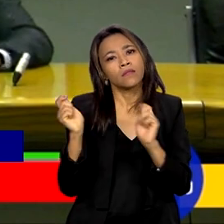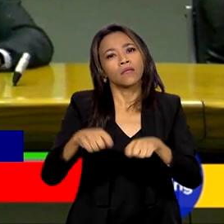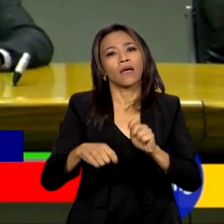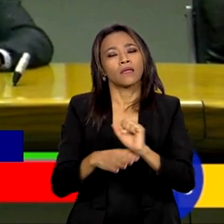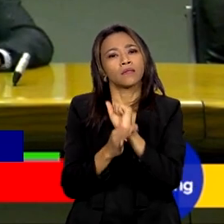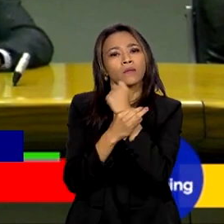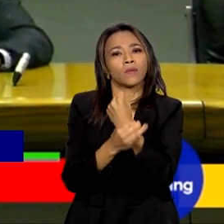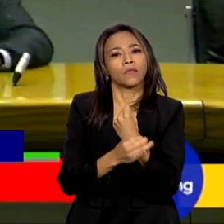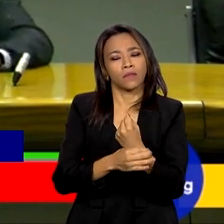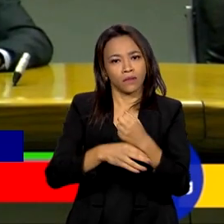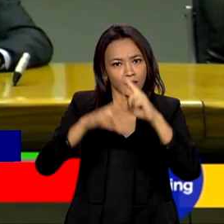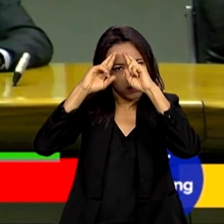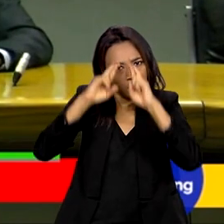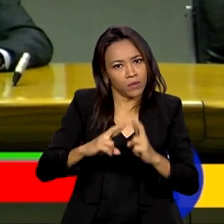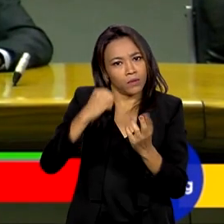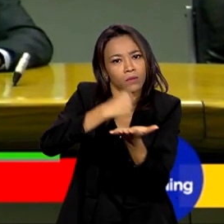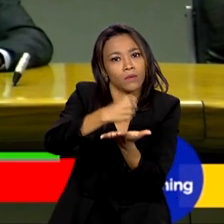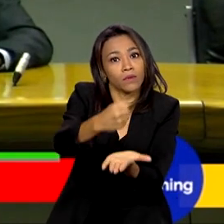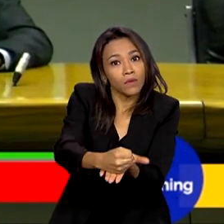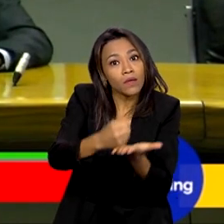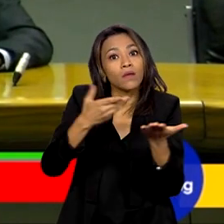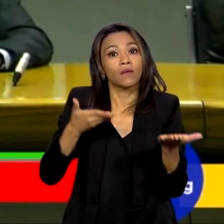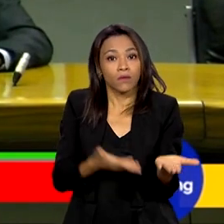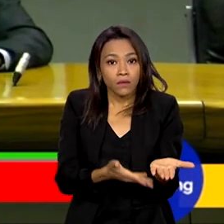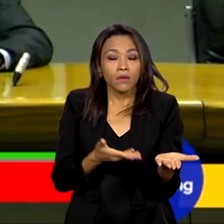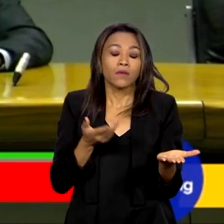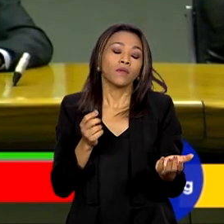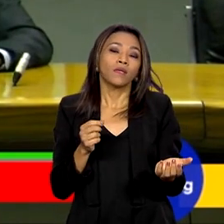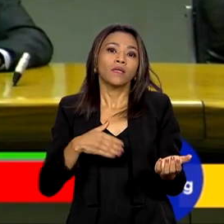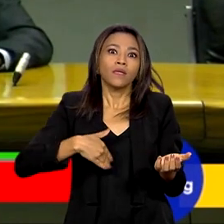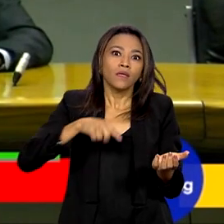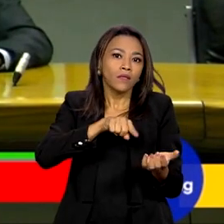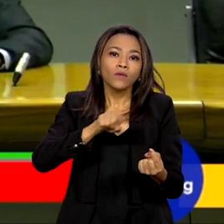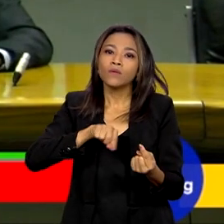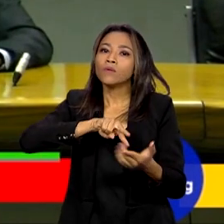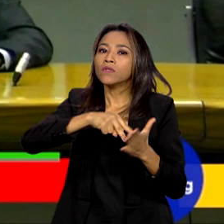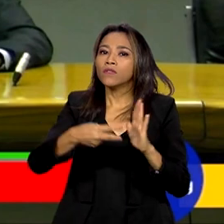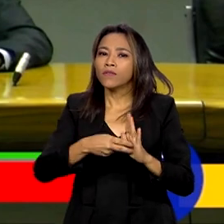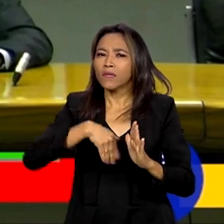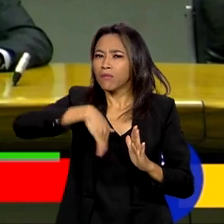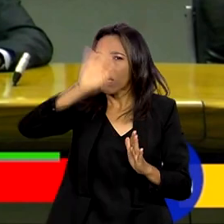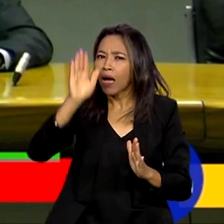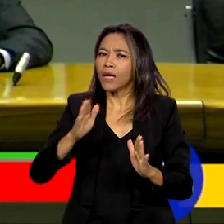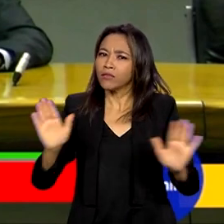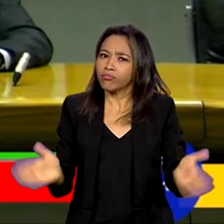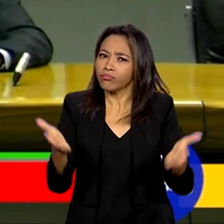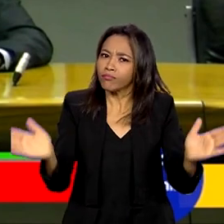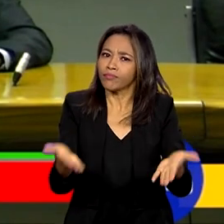jurídica, mais segurança financeira. Isso vai se traduzir em mais investimento, mais crescimento econômico. país.